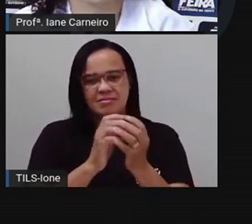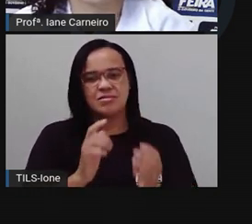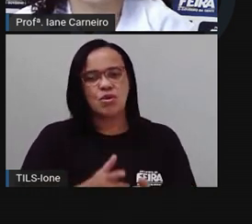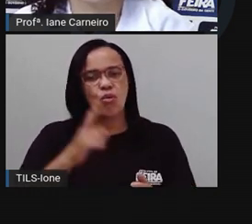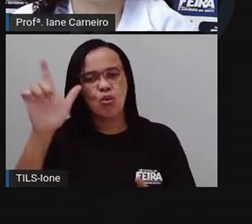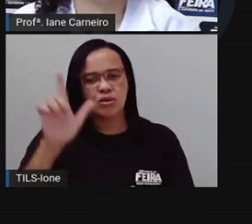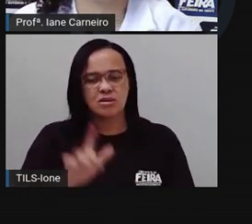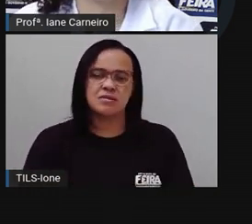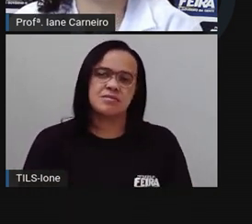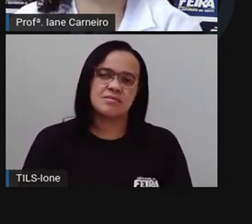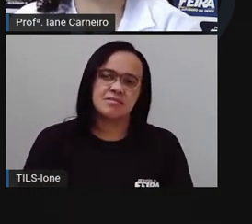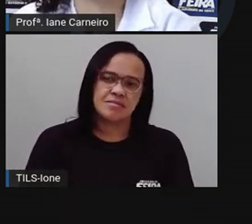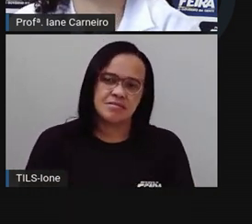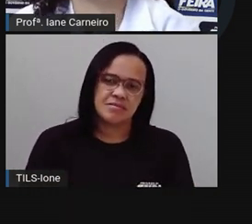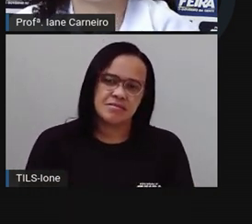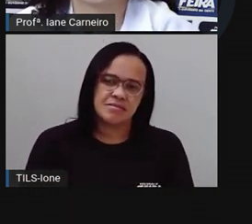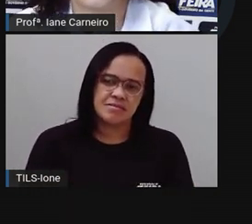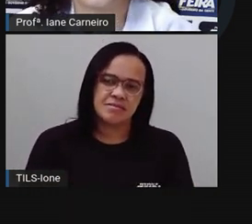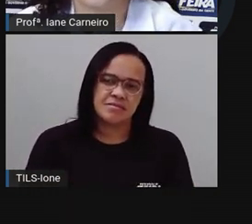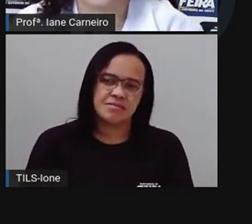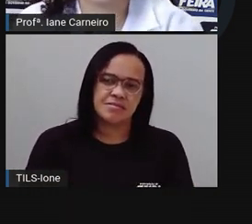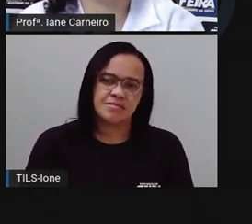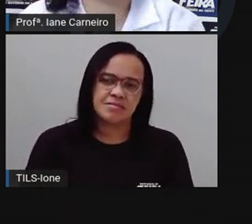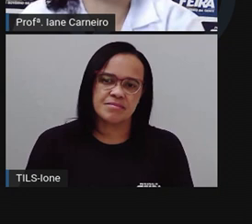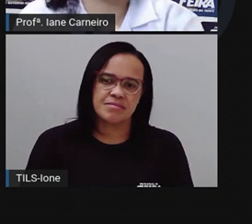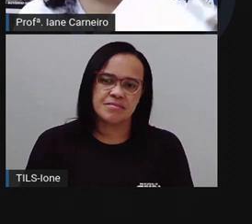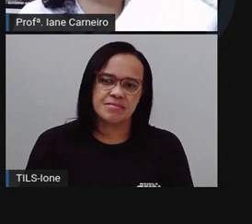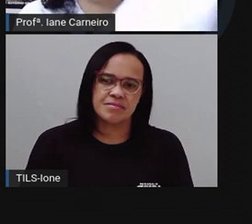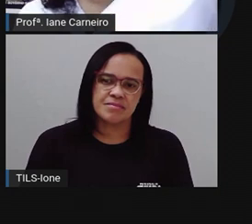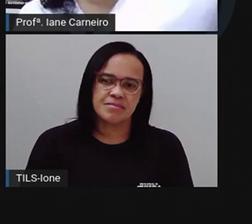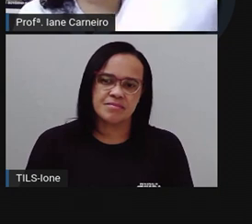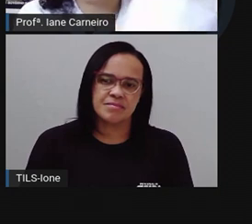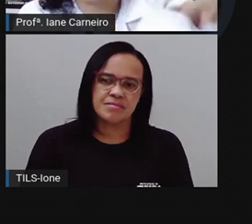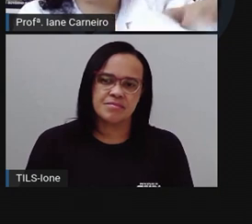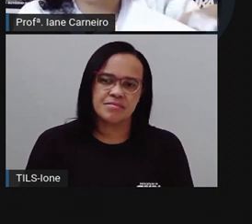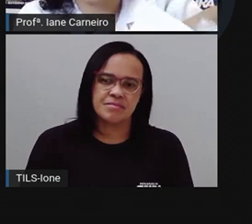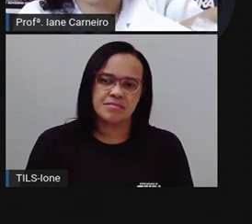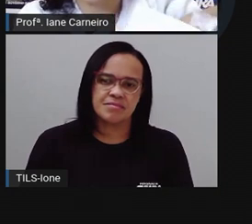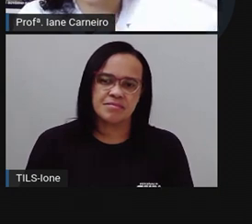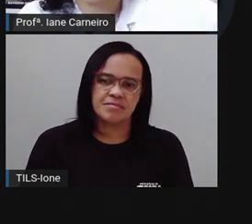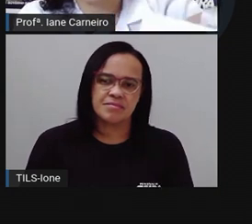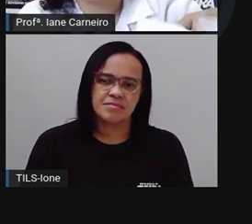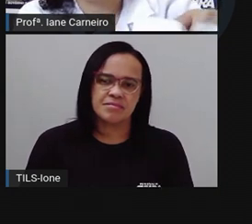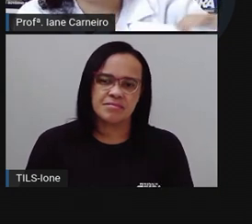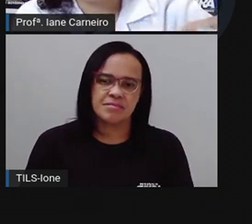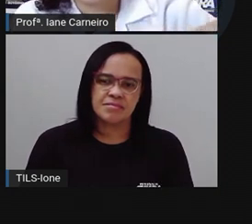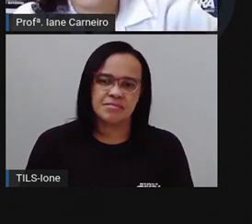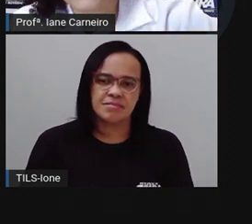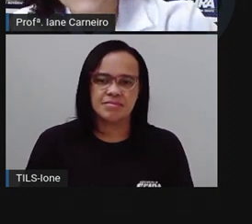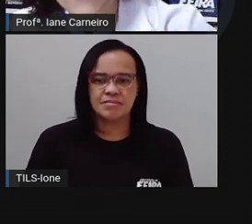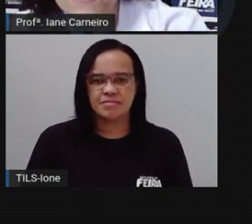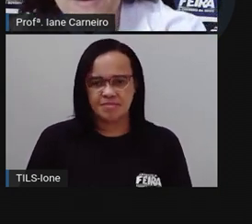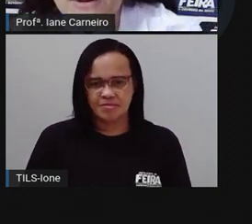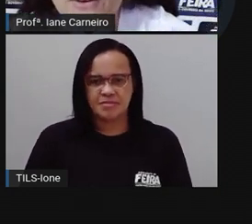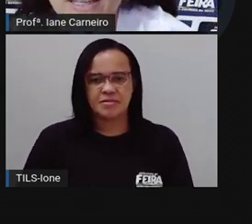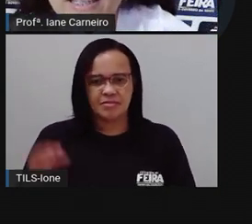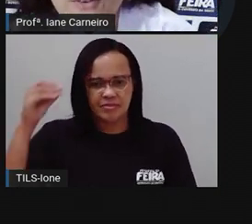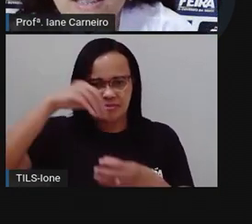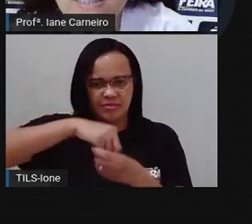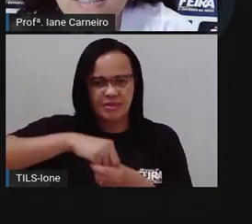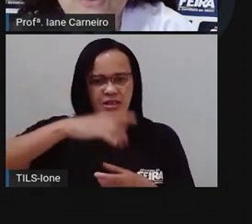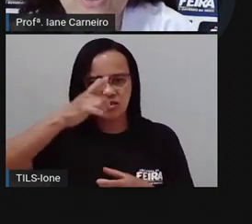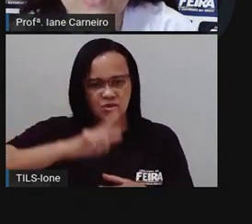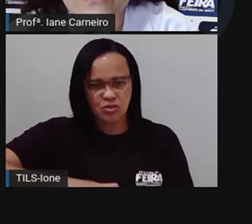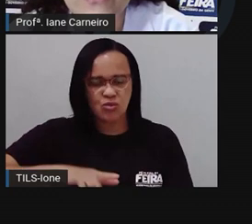página. Pronto. Pra gente fazer mais um, ó. Pró colocou todos aqui de volta. Esse animal agora